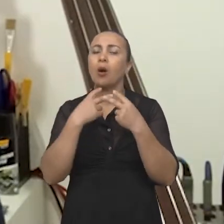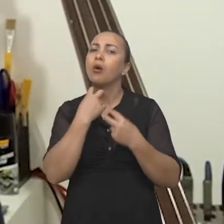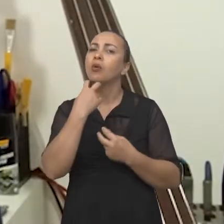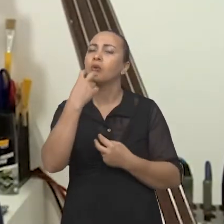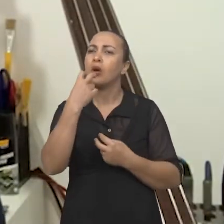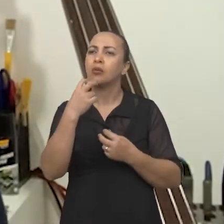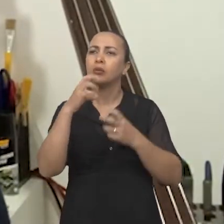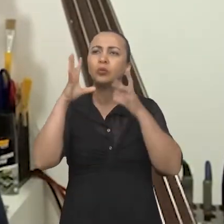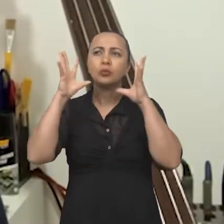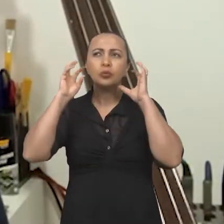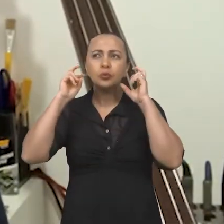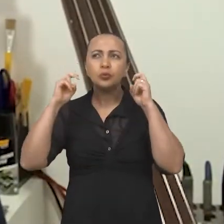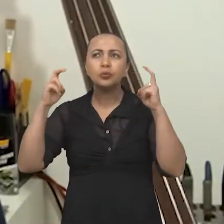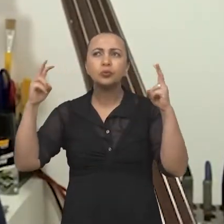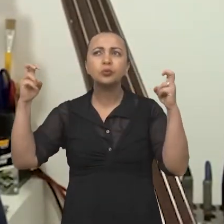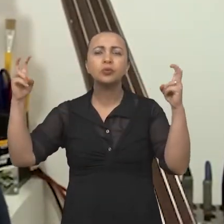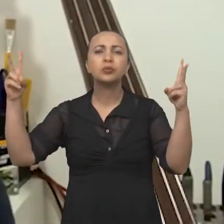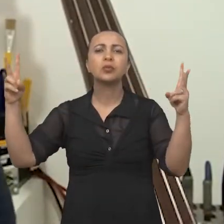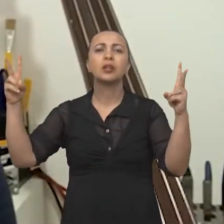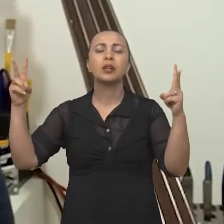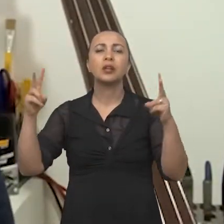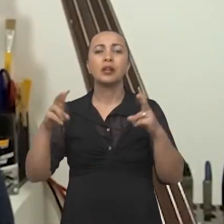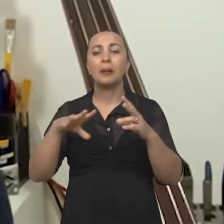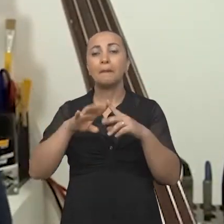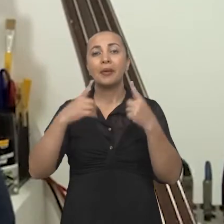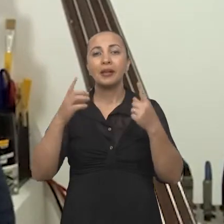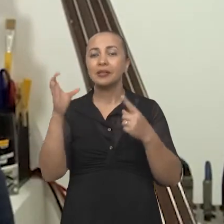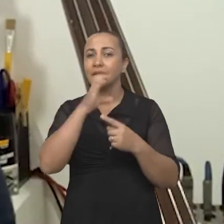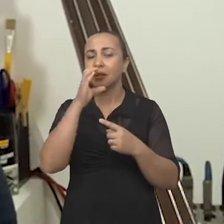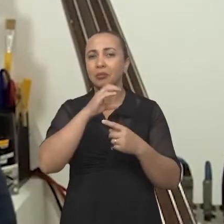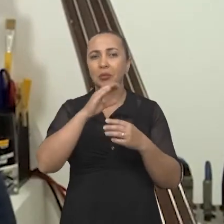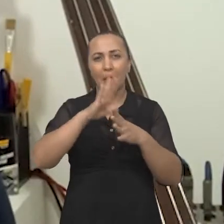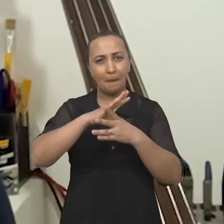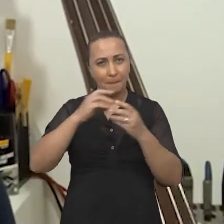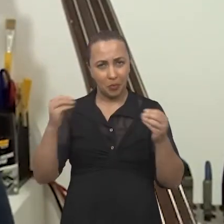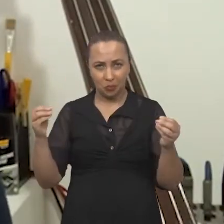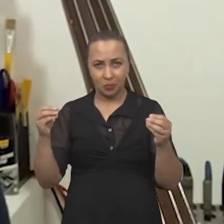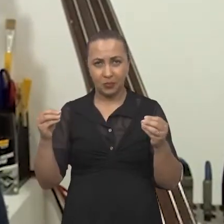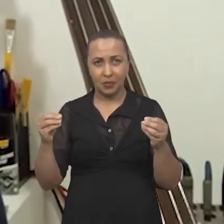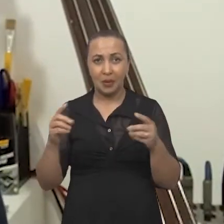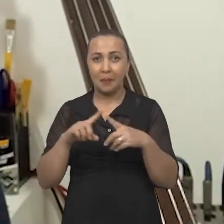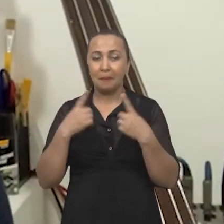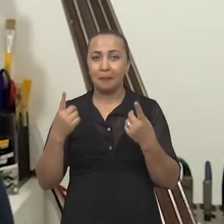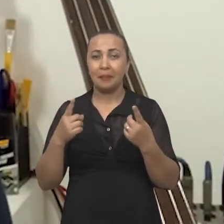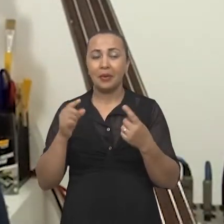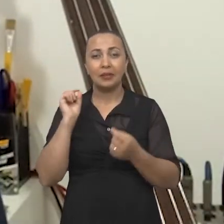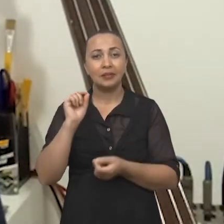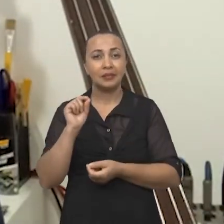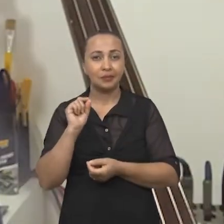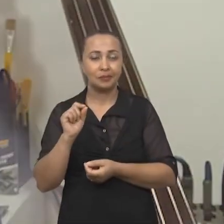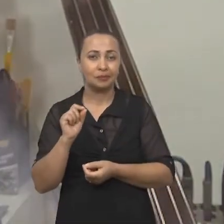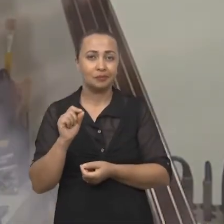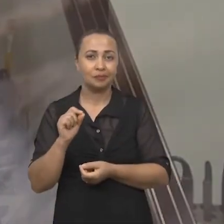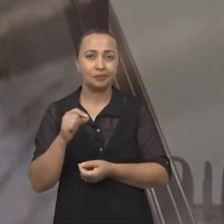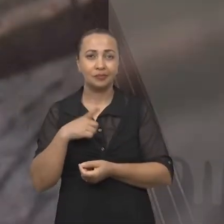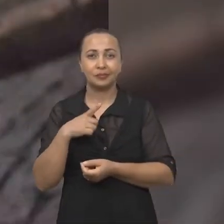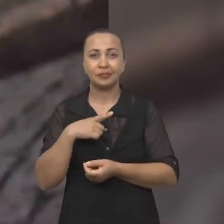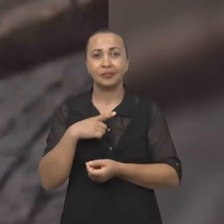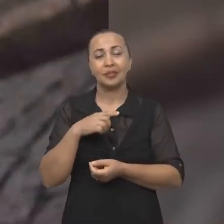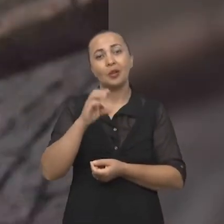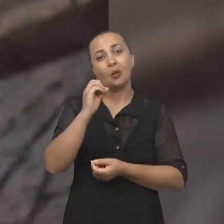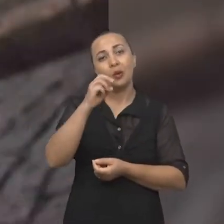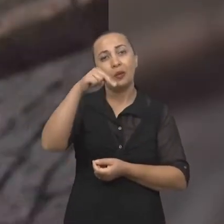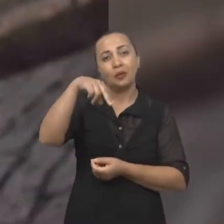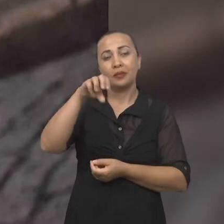Então, as pessoas às vezes se incomodam com o som, mas logo ele vai passar, ele vai embora. Só que a OMS